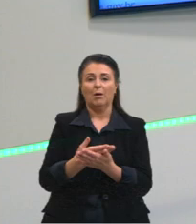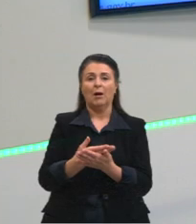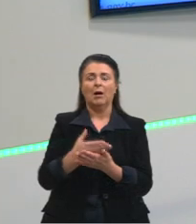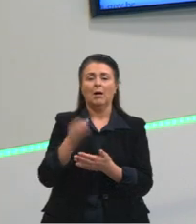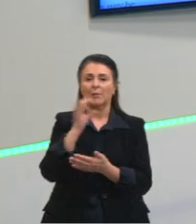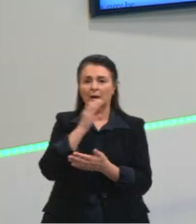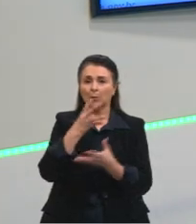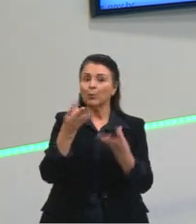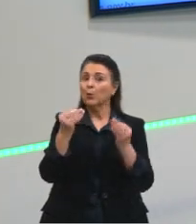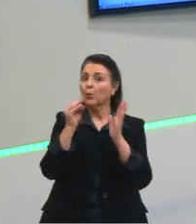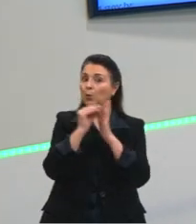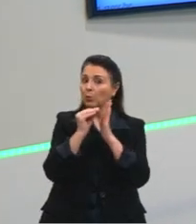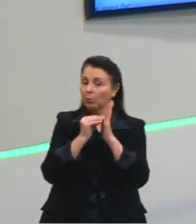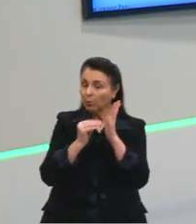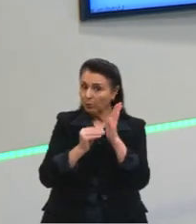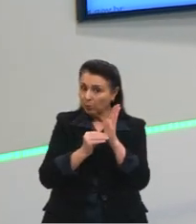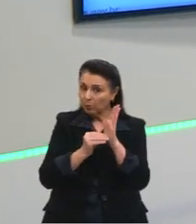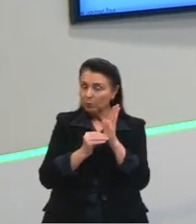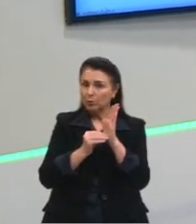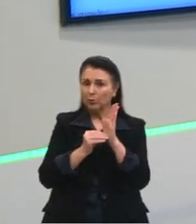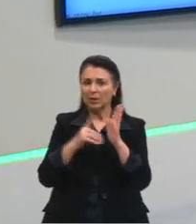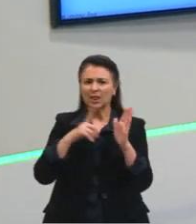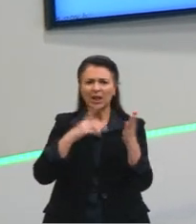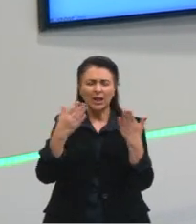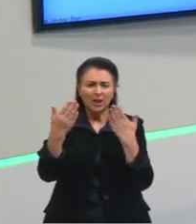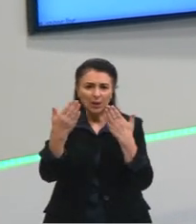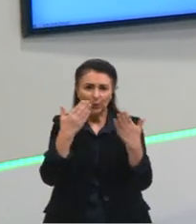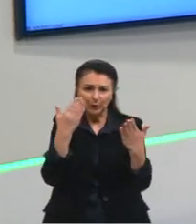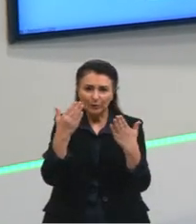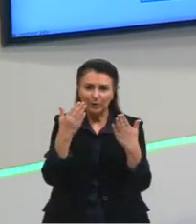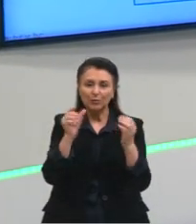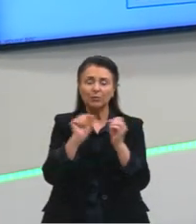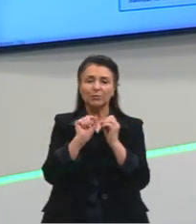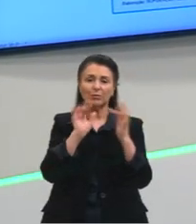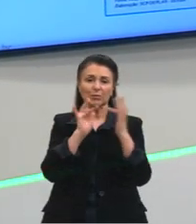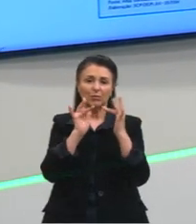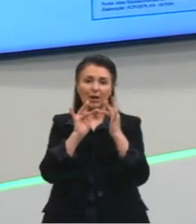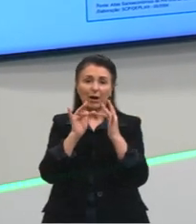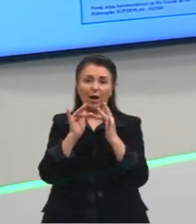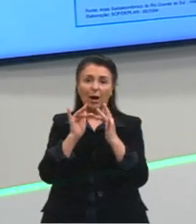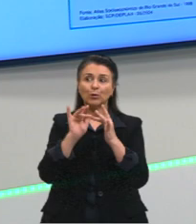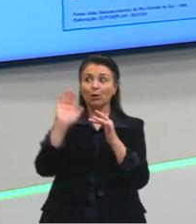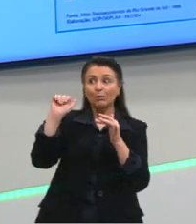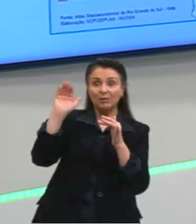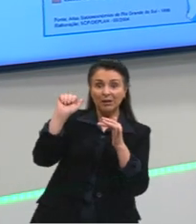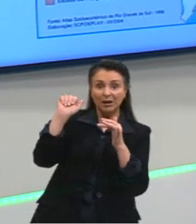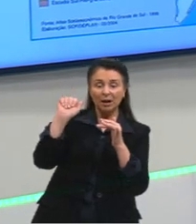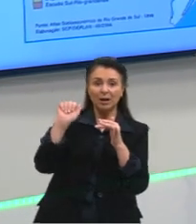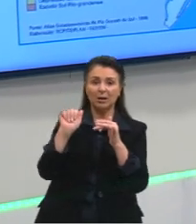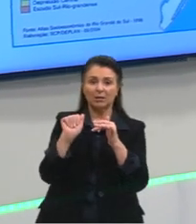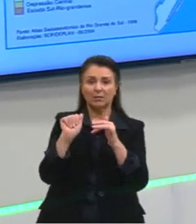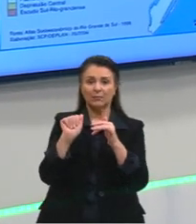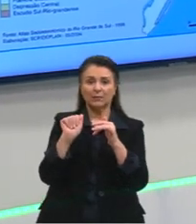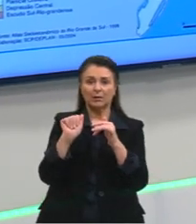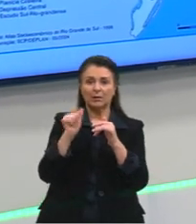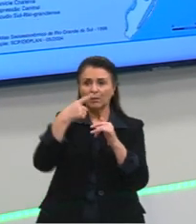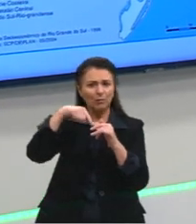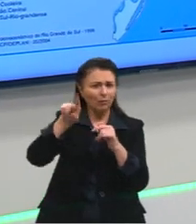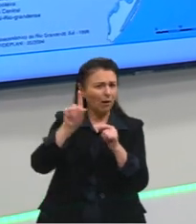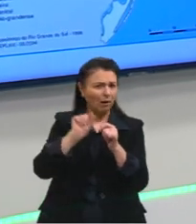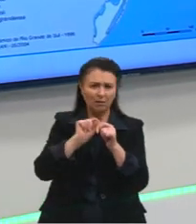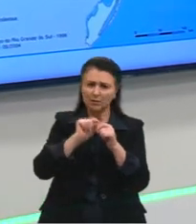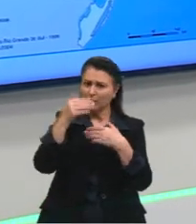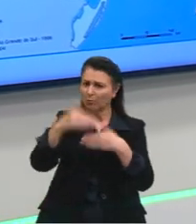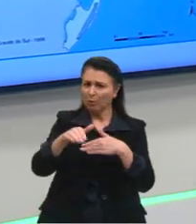bastante conteúdo denso. Ficou com dúvida, Gunesada? Entre em contato, chama lá, não vai para a provinha com dúvida, tá?